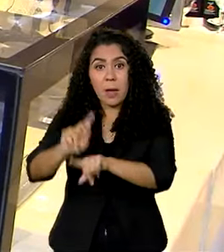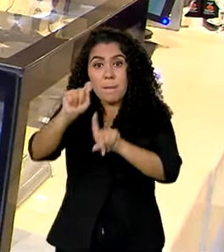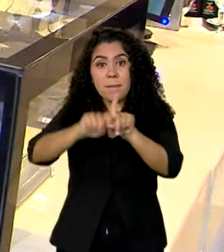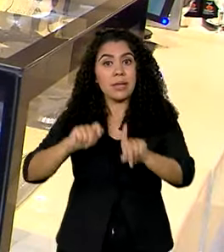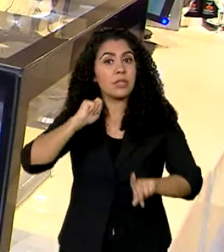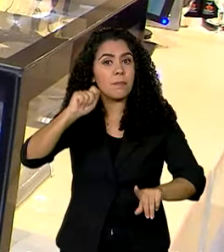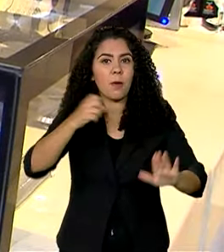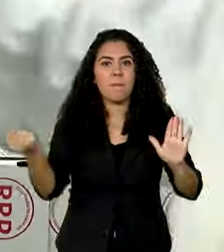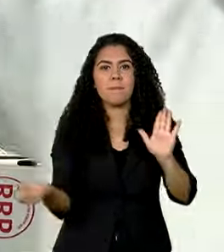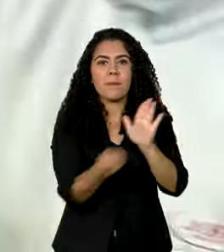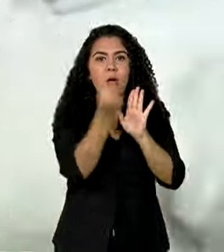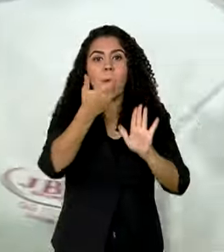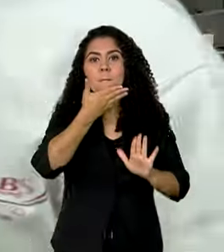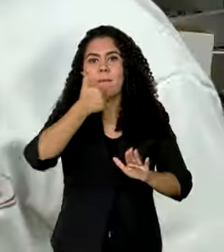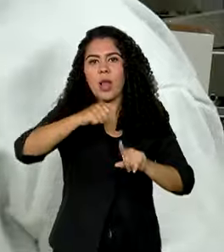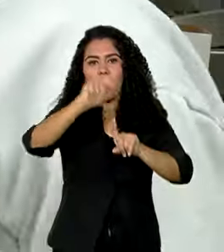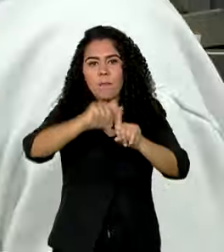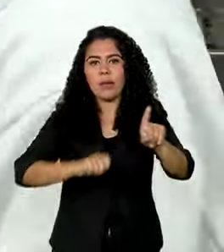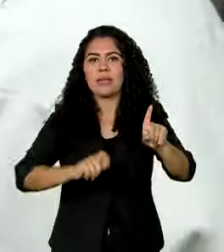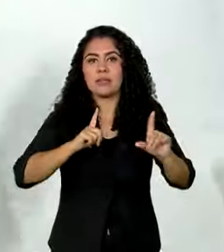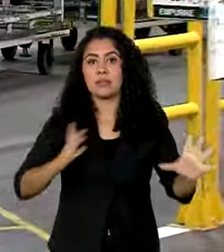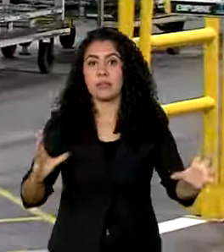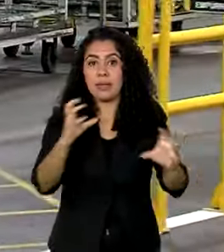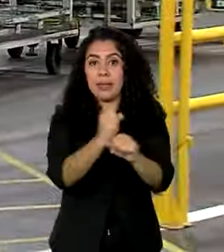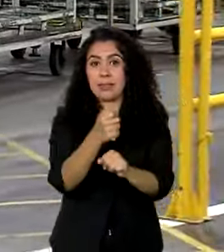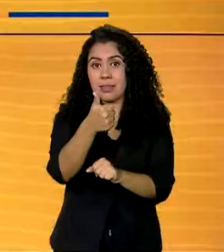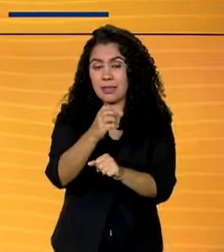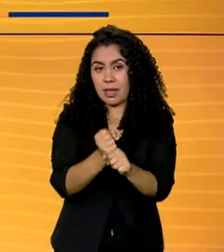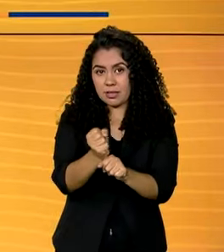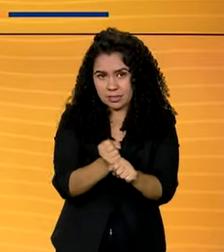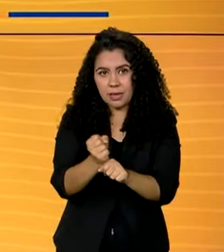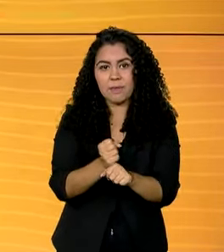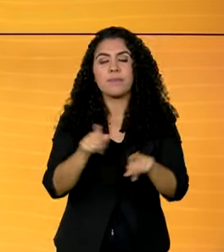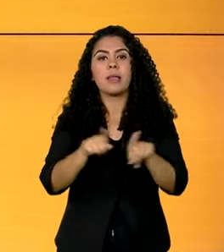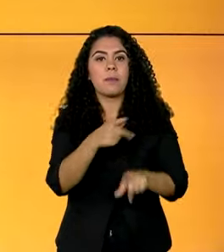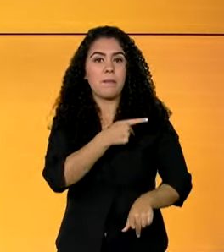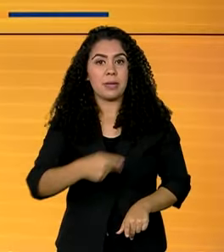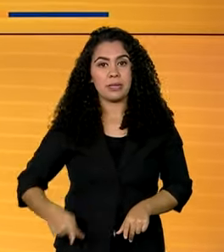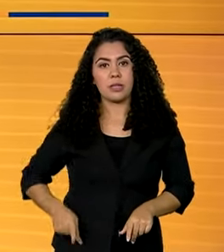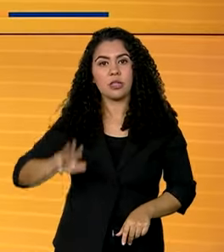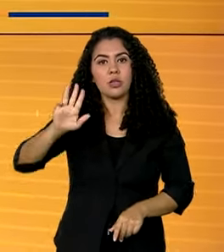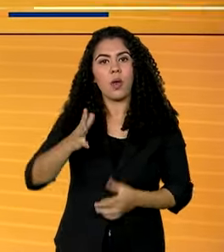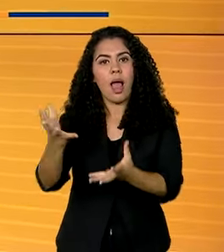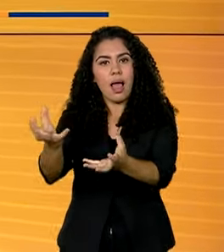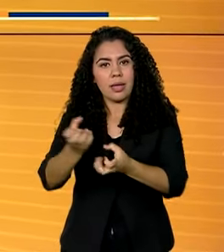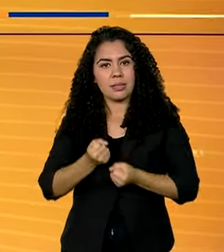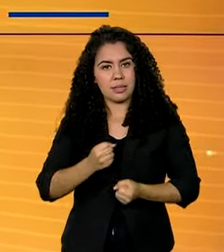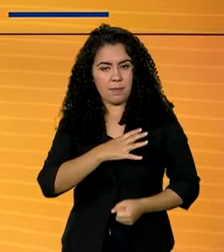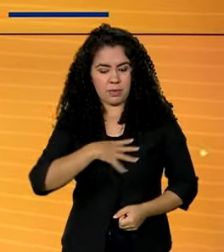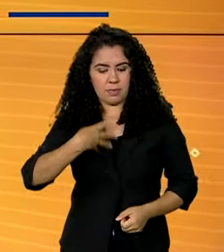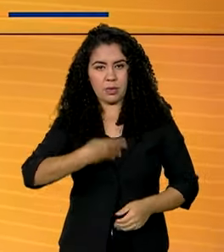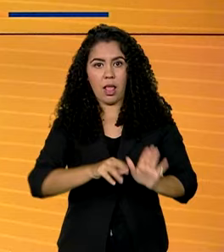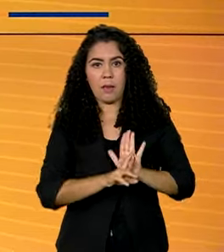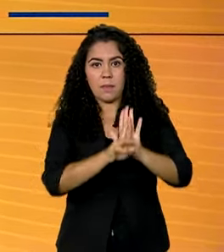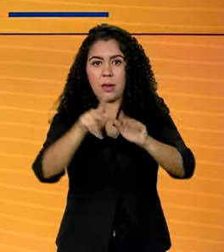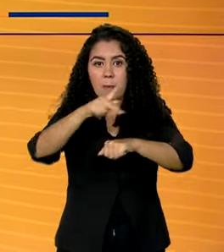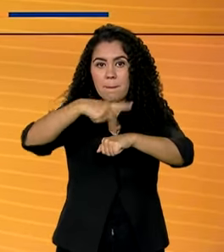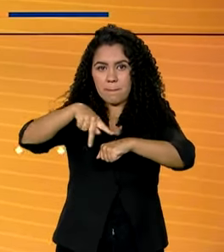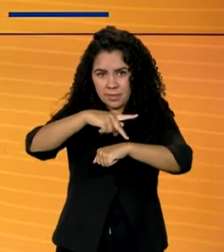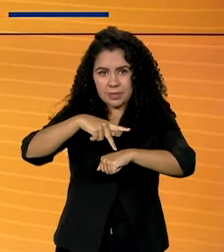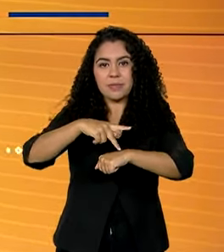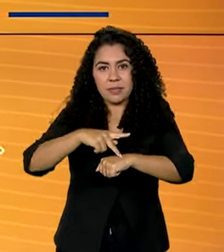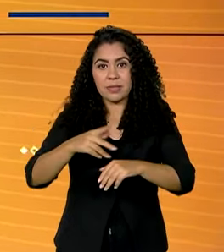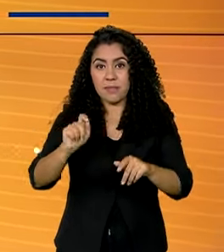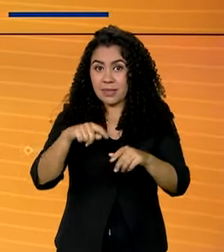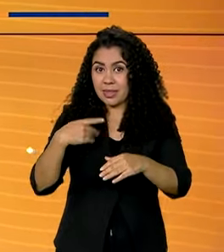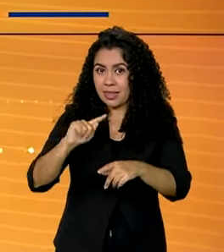registrou o melhor mês na criação de vagas em 10 anos. E o presidente Lula recebe a visita oficial do presidente da Croácia.